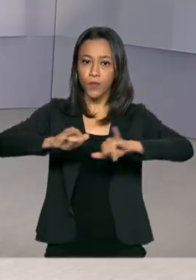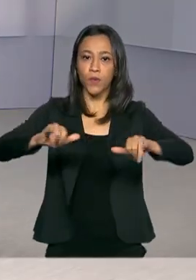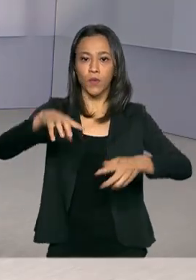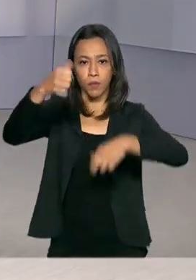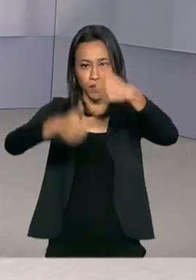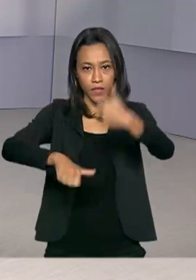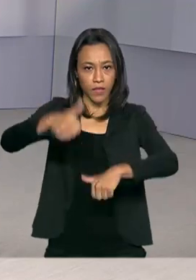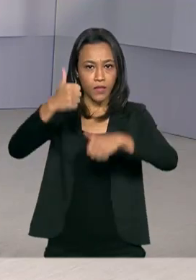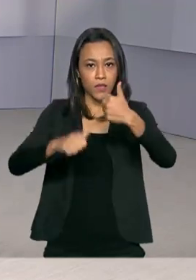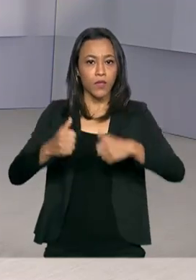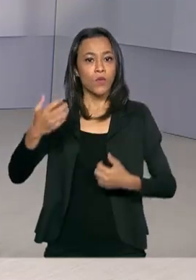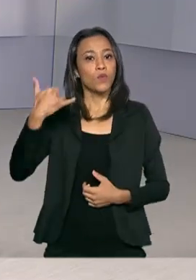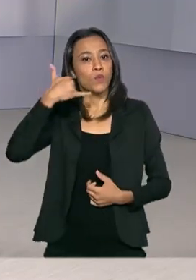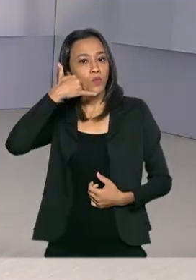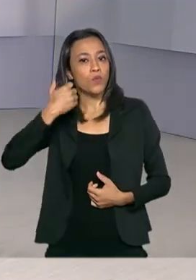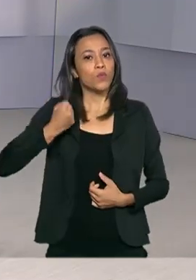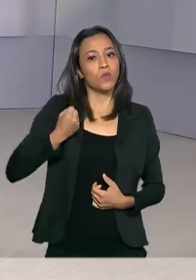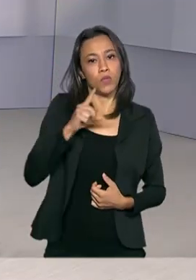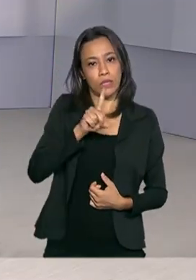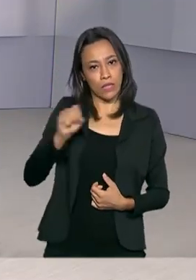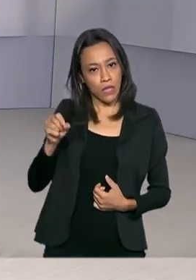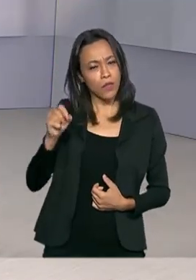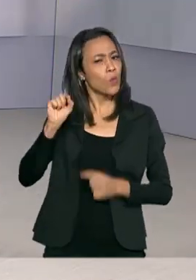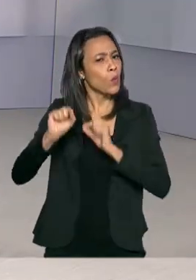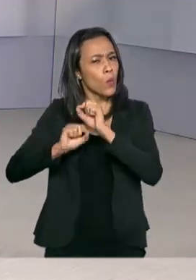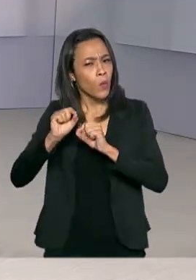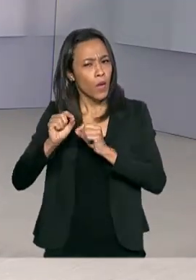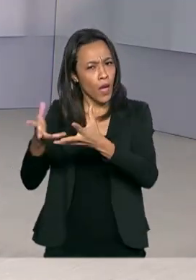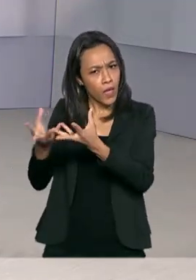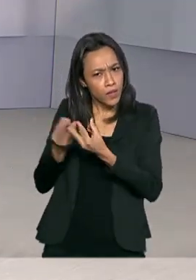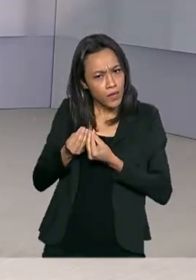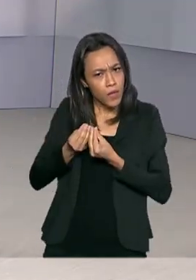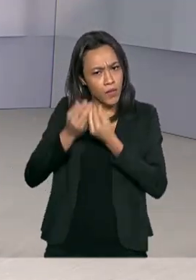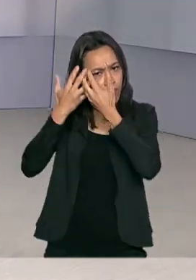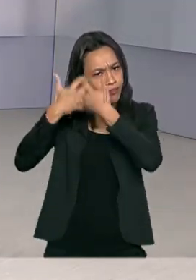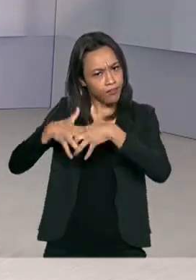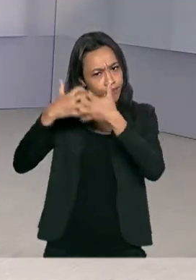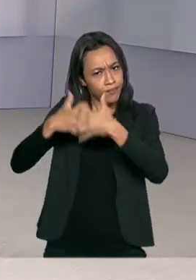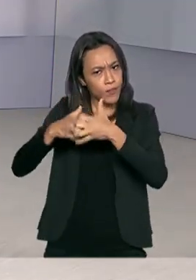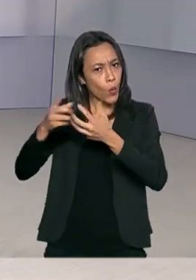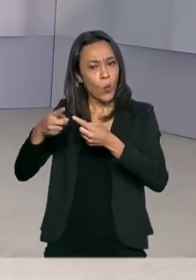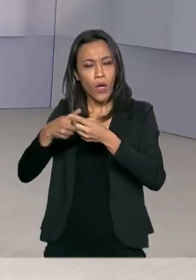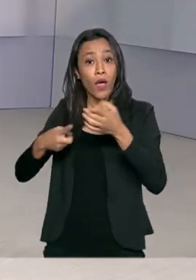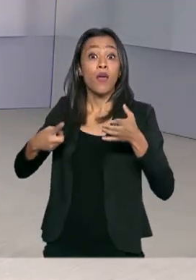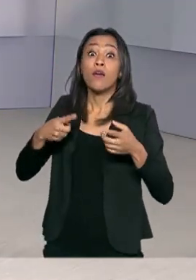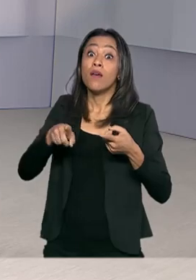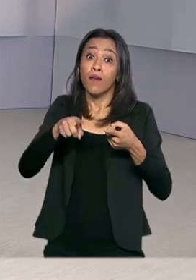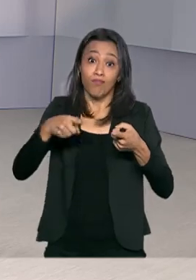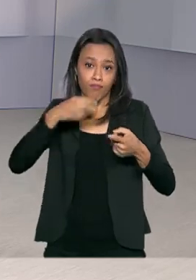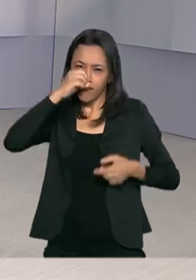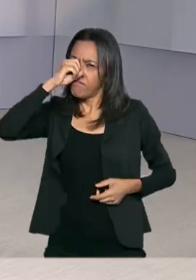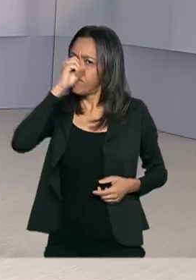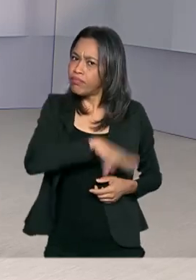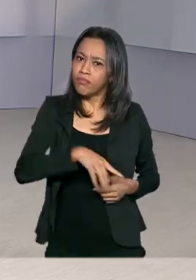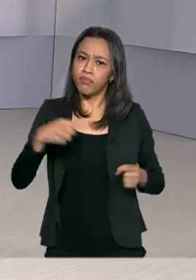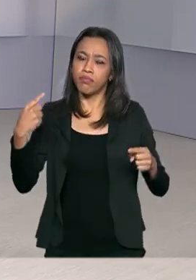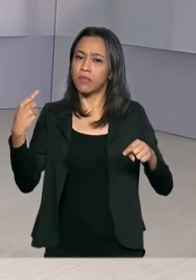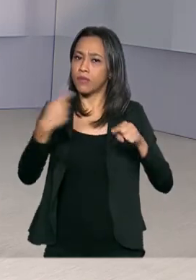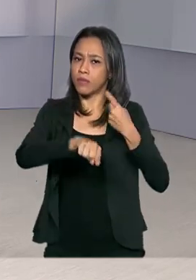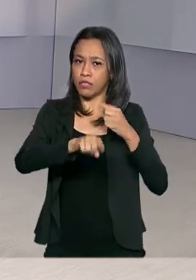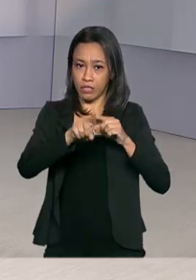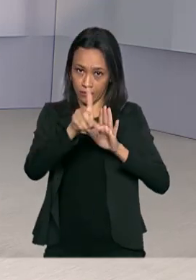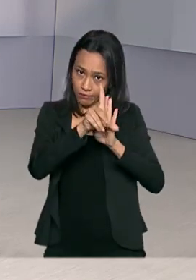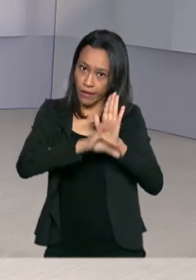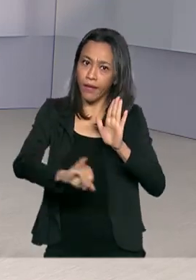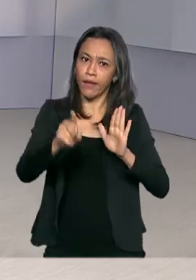DISC-100, serviço telefônico que recebe, analisa e encaminha denúncias de violações de direitos humanos. As crianças